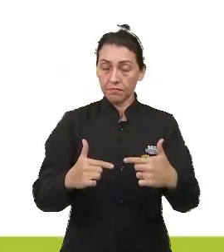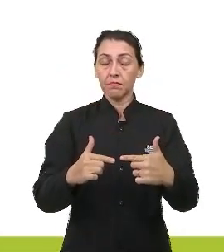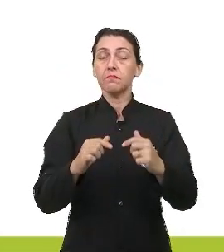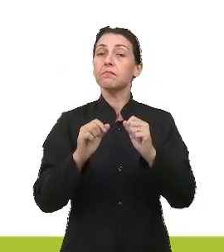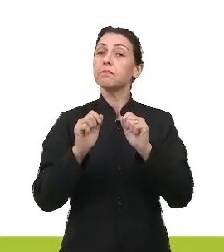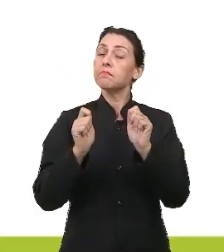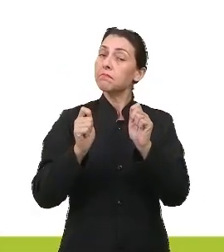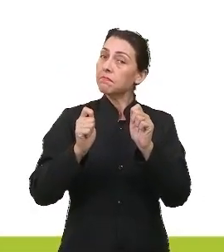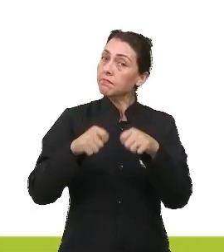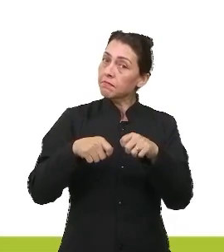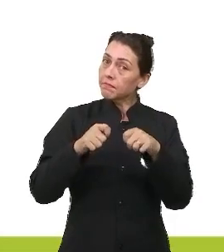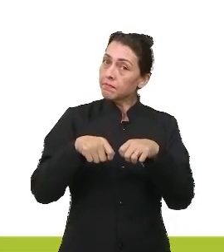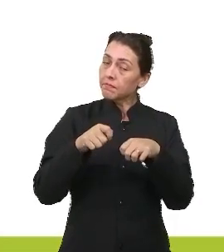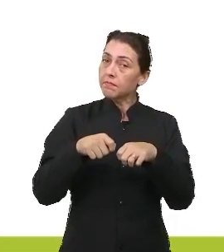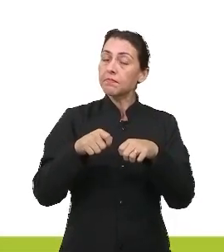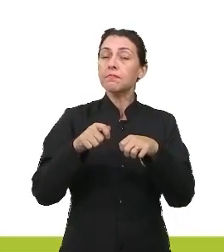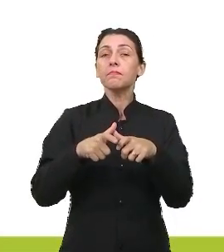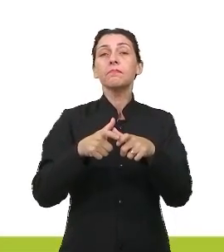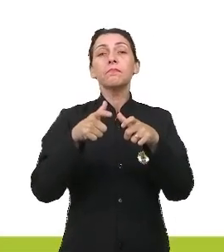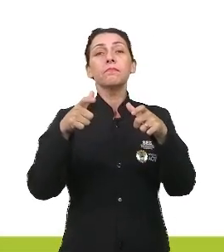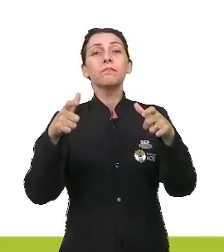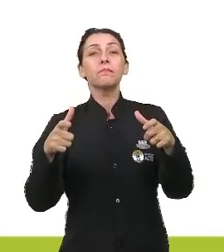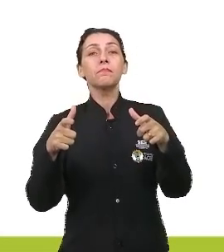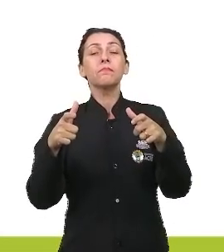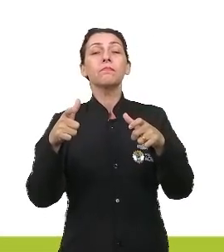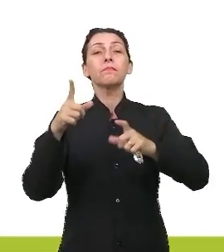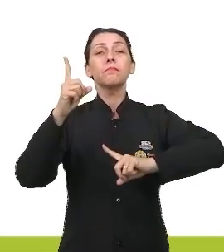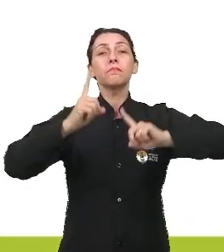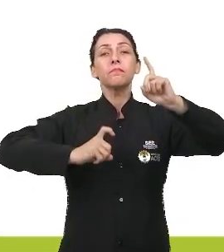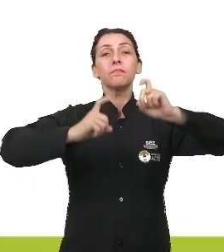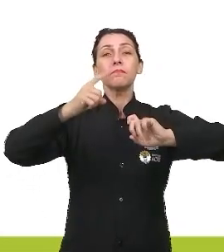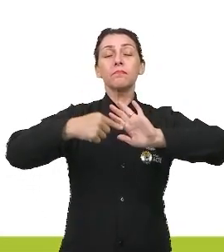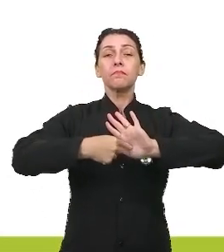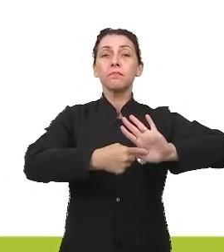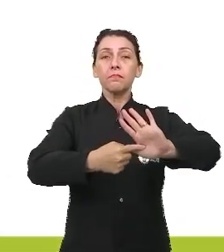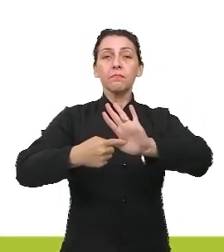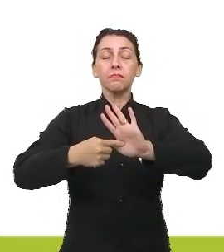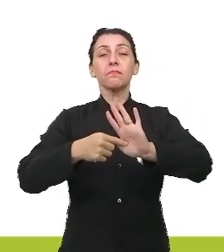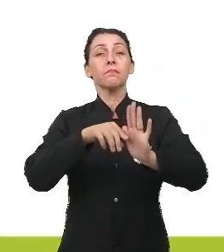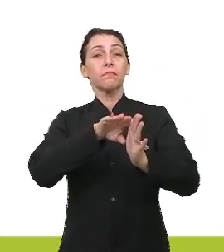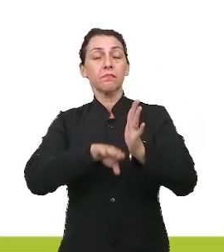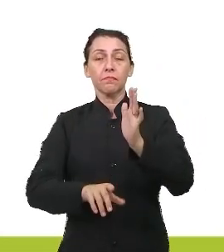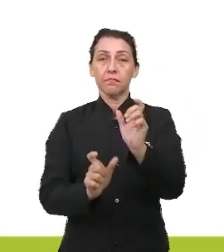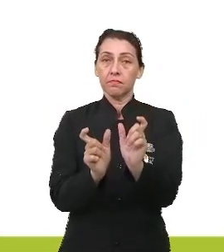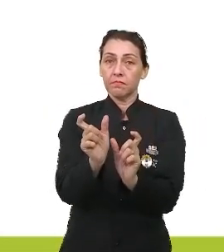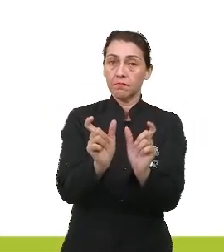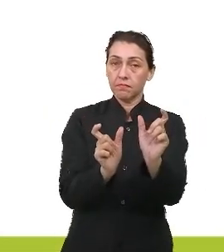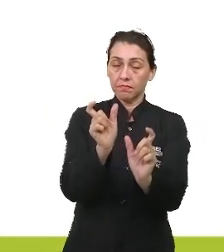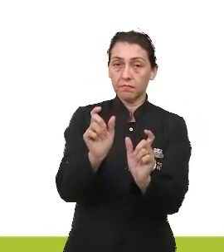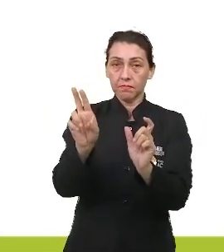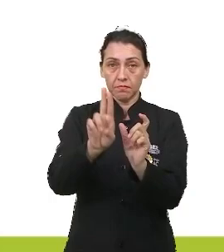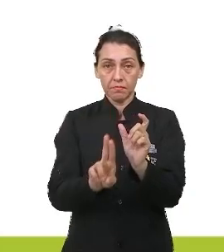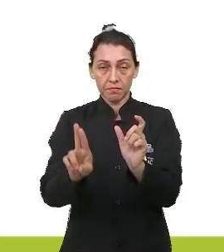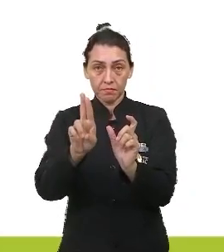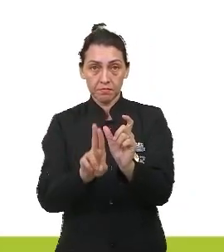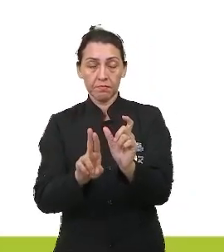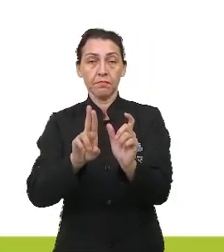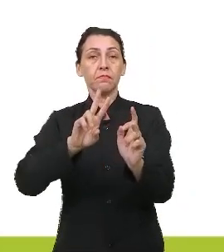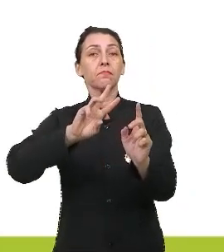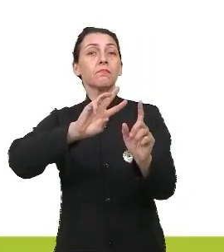possibilitam maior expressividade, tirando as palavras do uso comum e